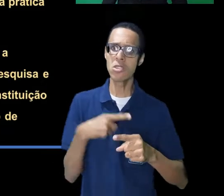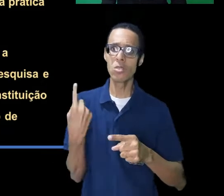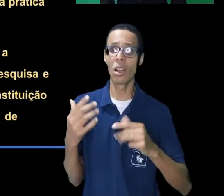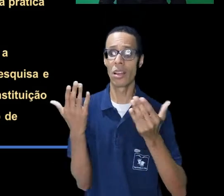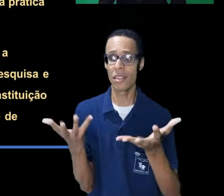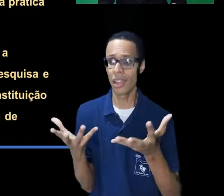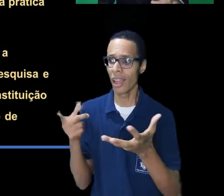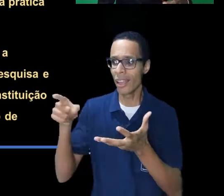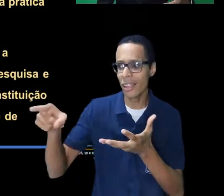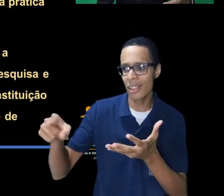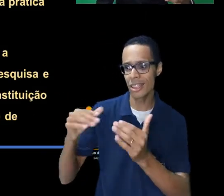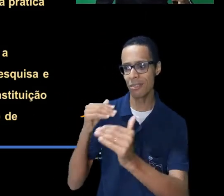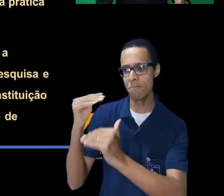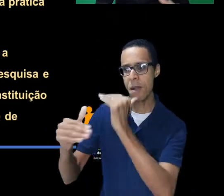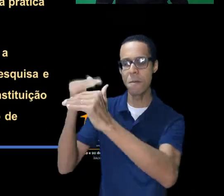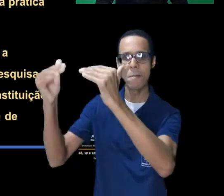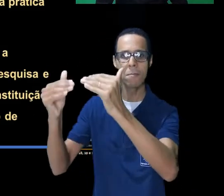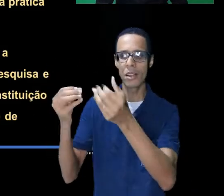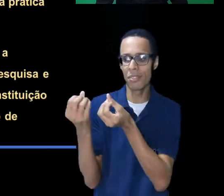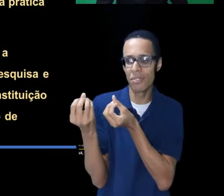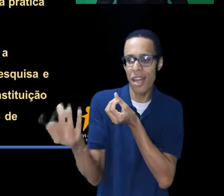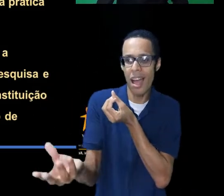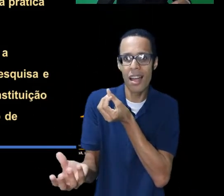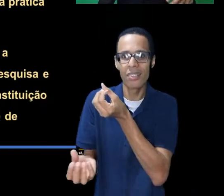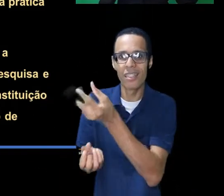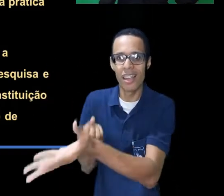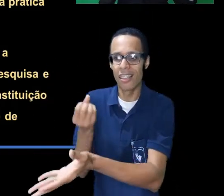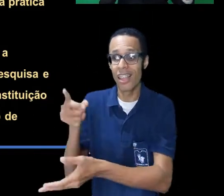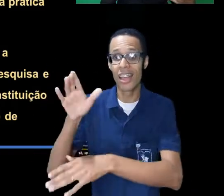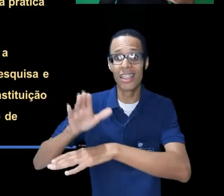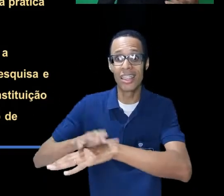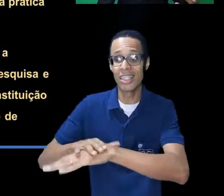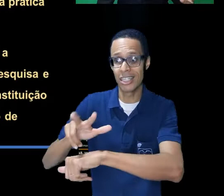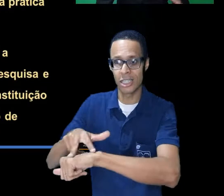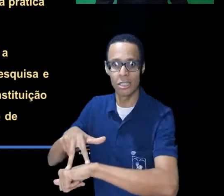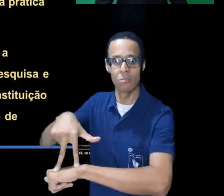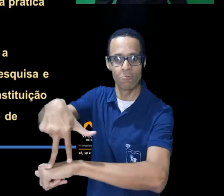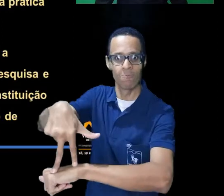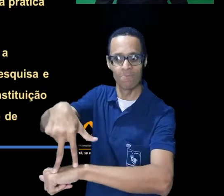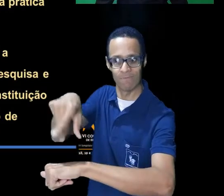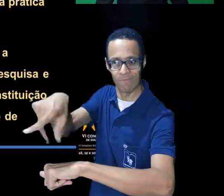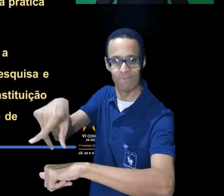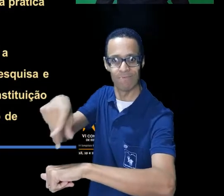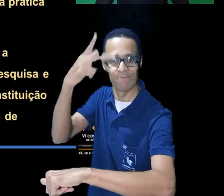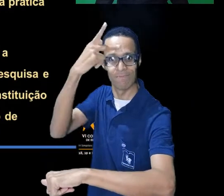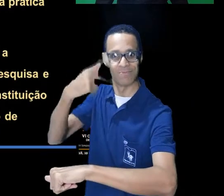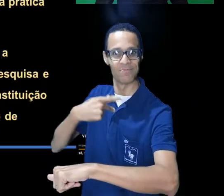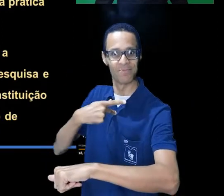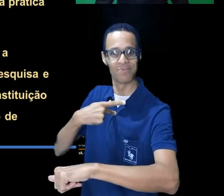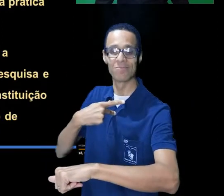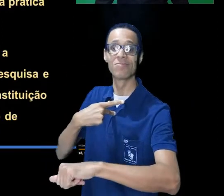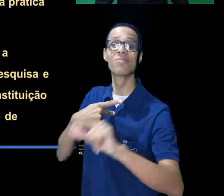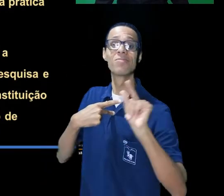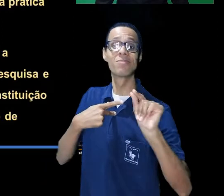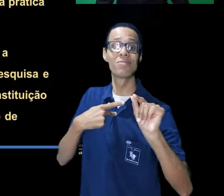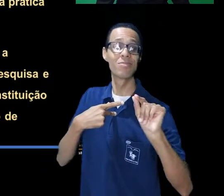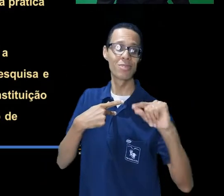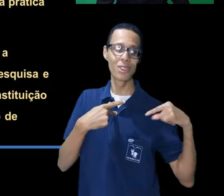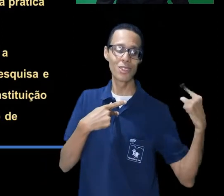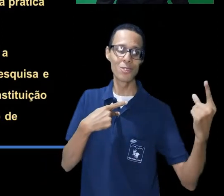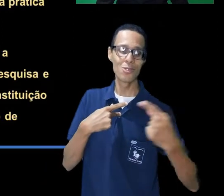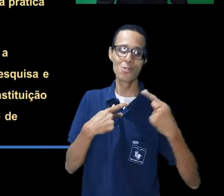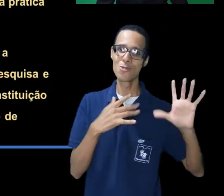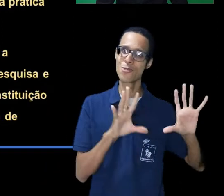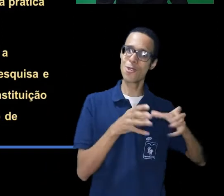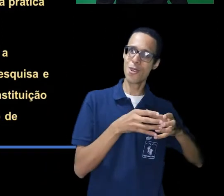possibilita a ele ser protagonista de suas ações e que a nossa atuação e equipe fortaleça a criatividade